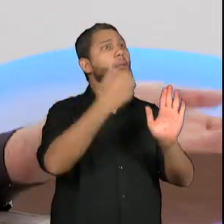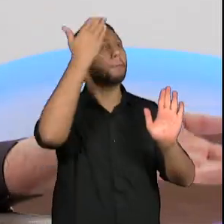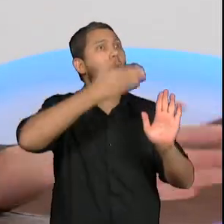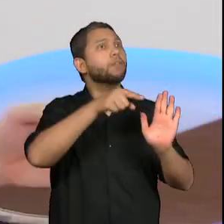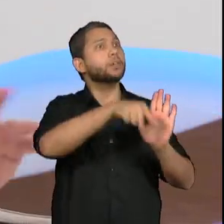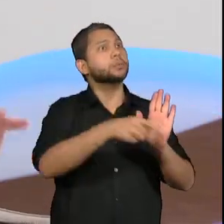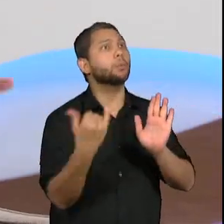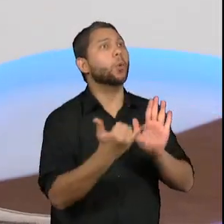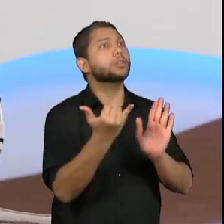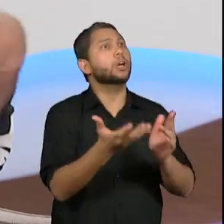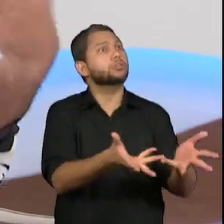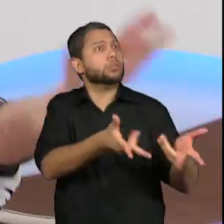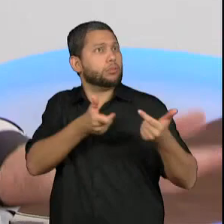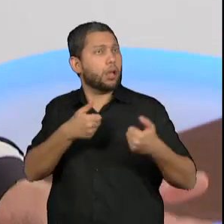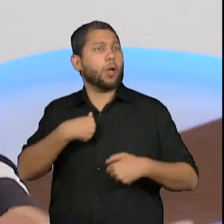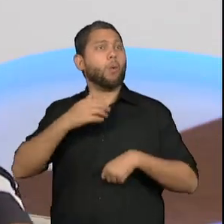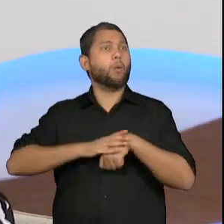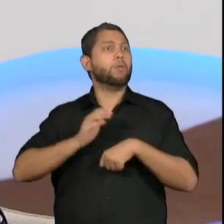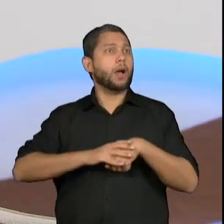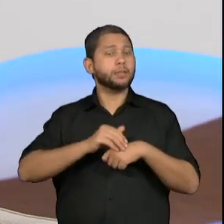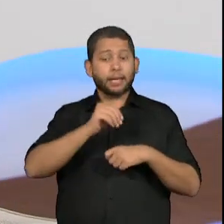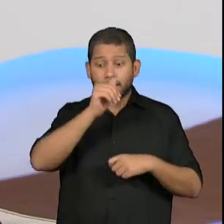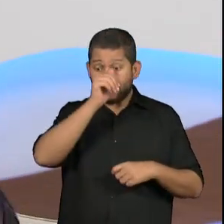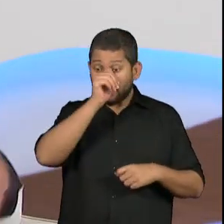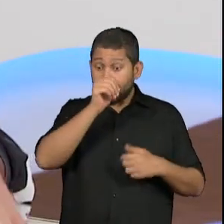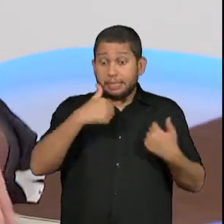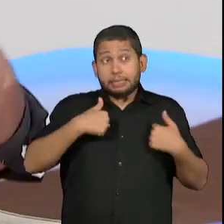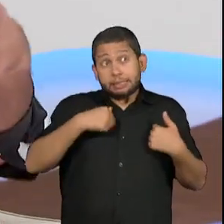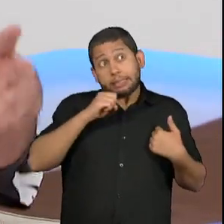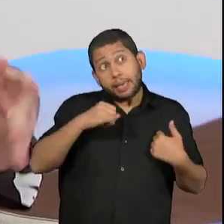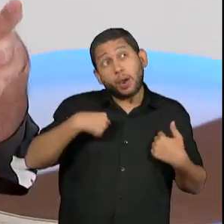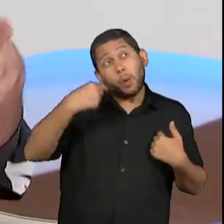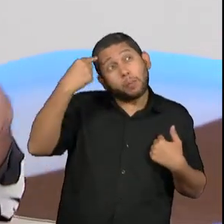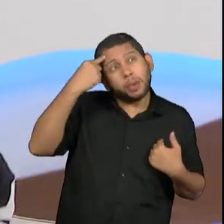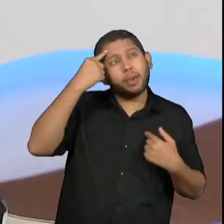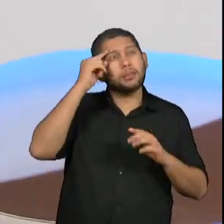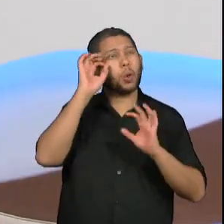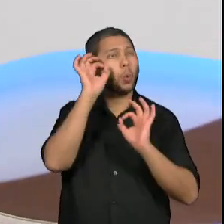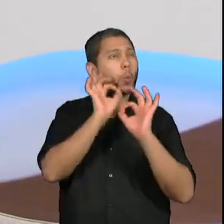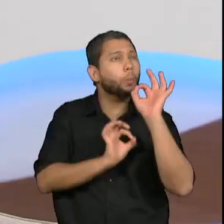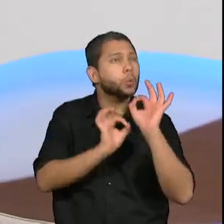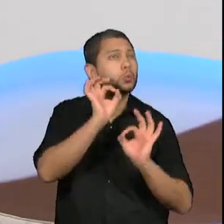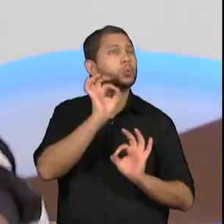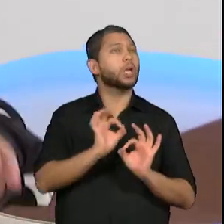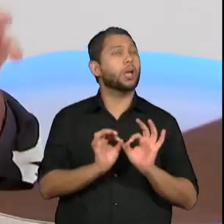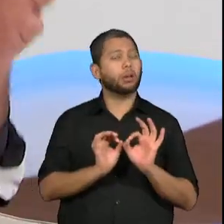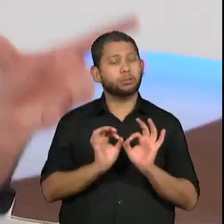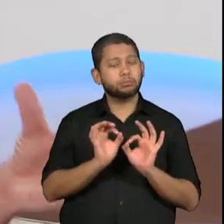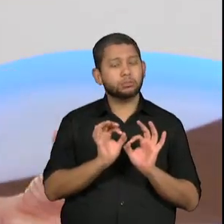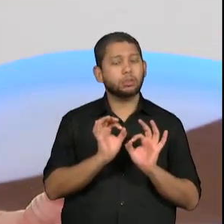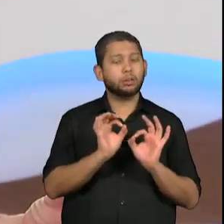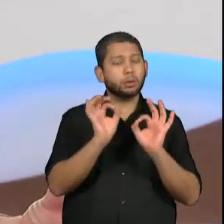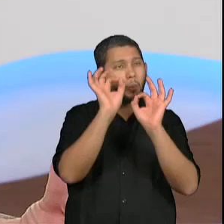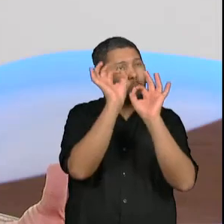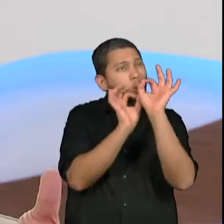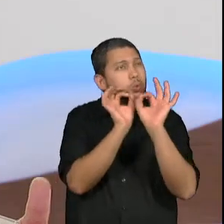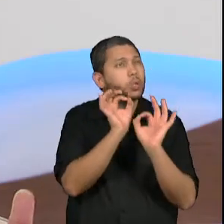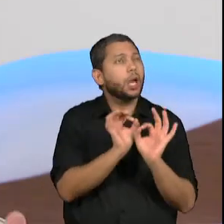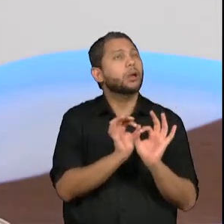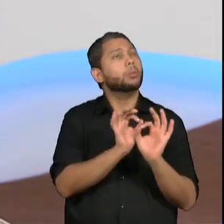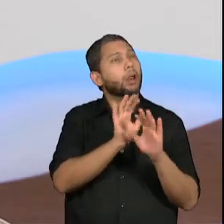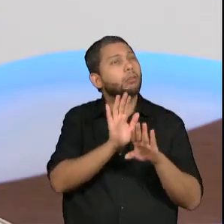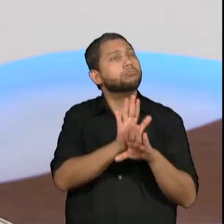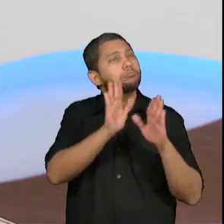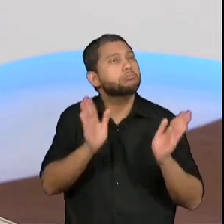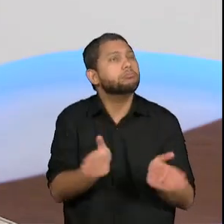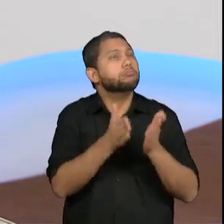eu tenho feito. Então, assim, se eu tiver que pensar num projeto, no sentido do contorno mais permanente de um projeto,